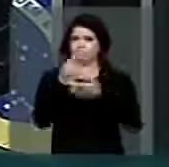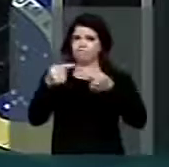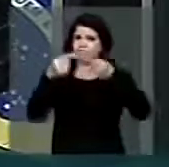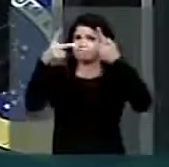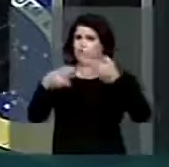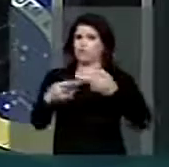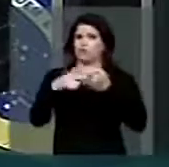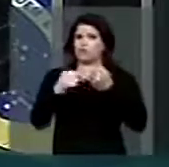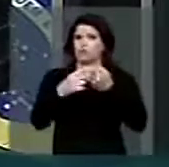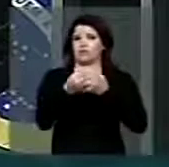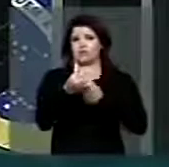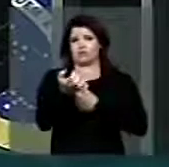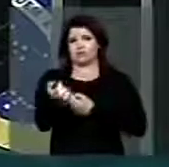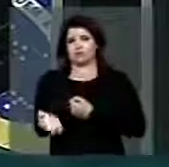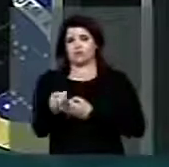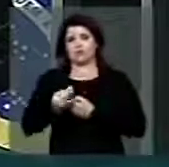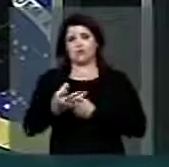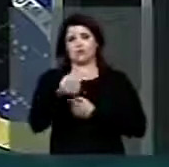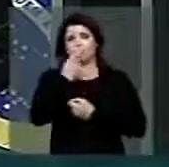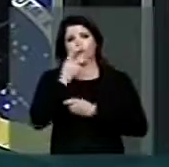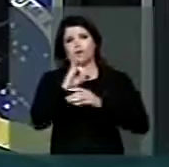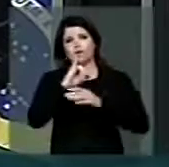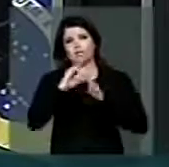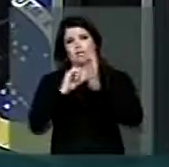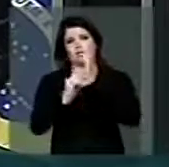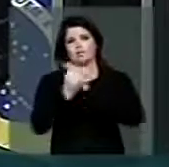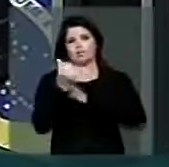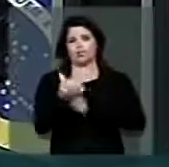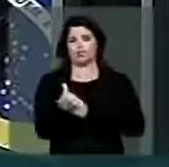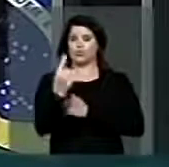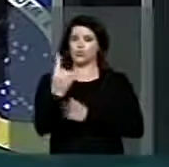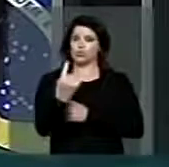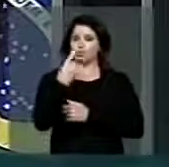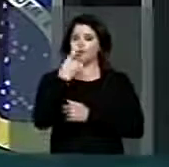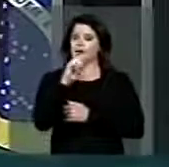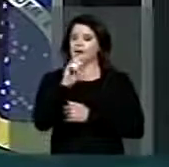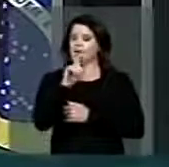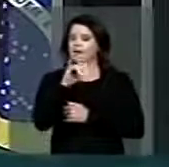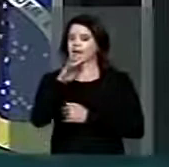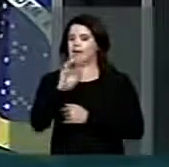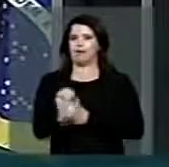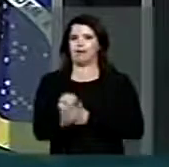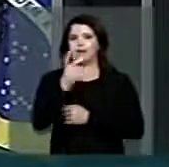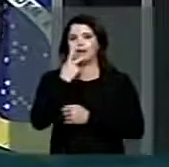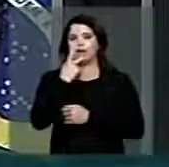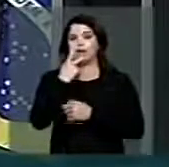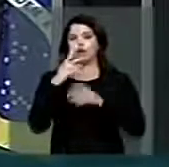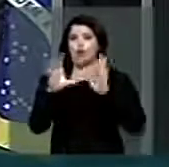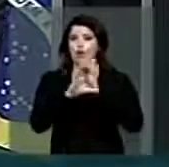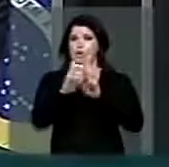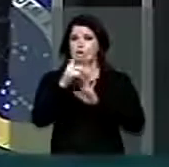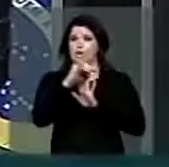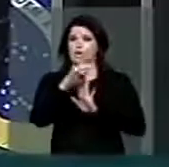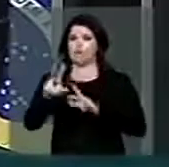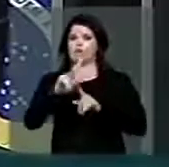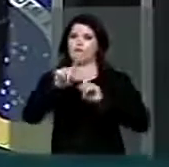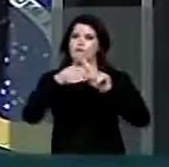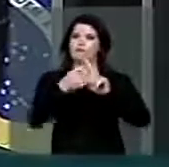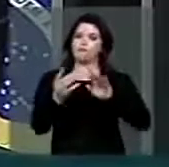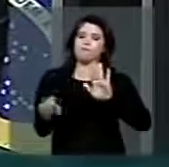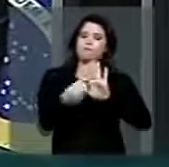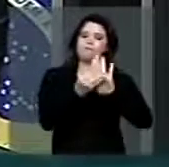está previsto no artigo 61, inciso 1, a linha E, a parte geral do Código Penal, e acrescenta ainda